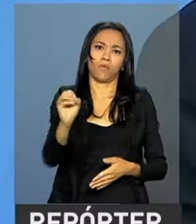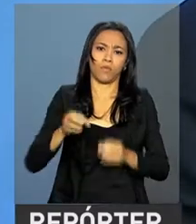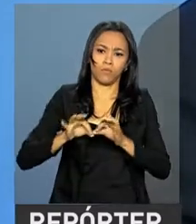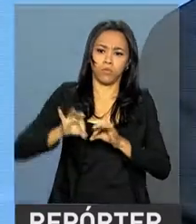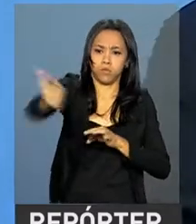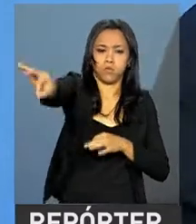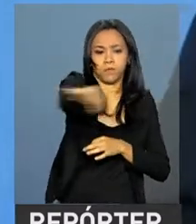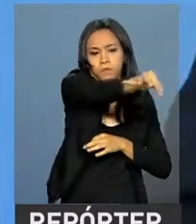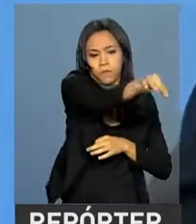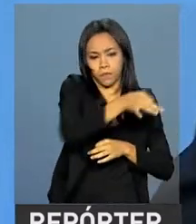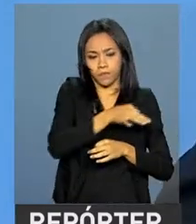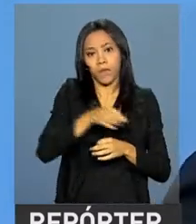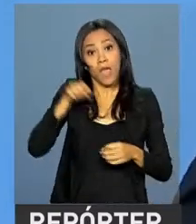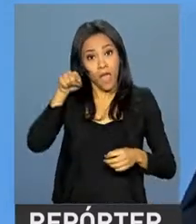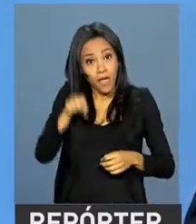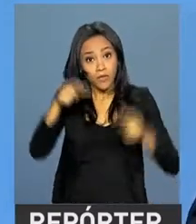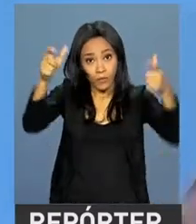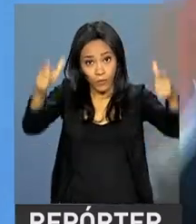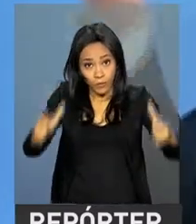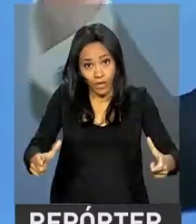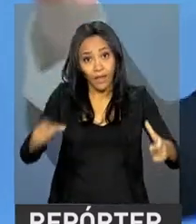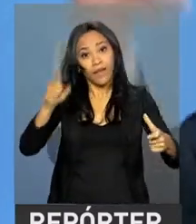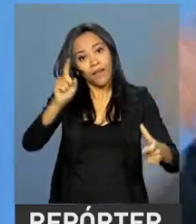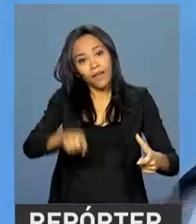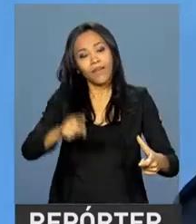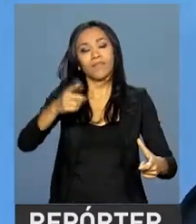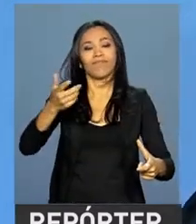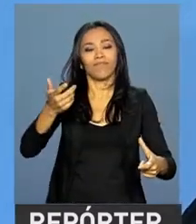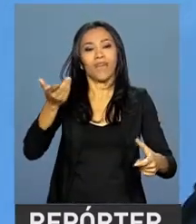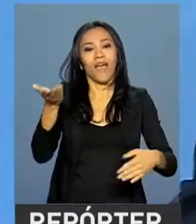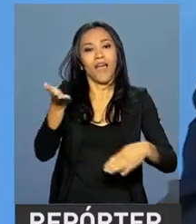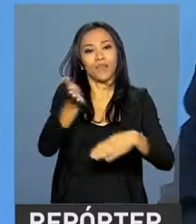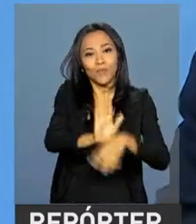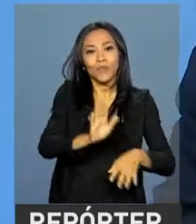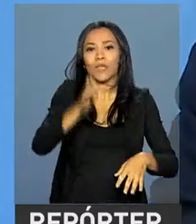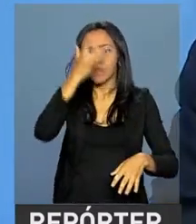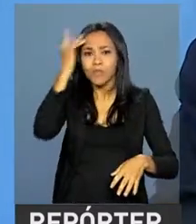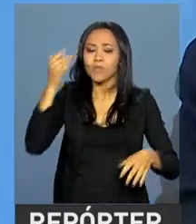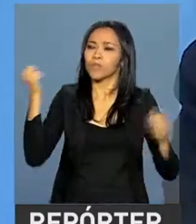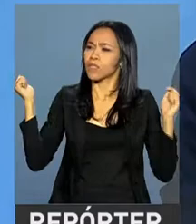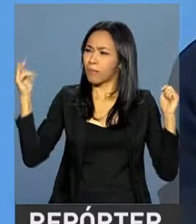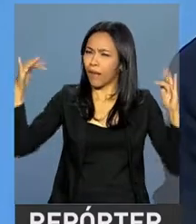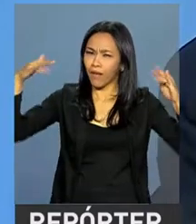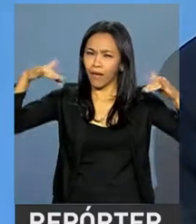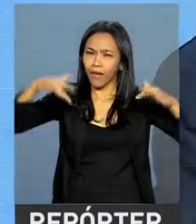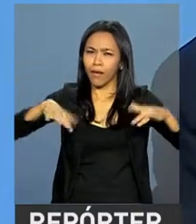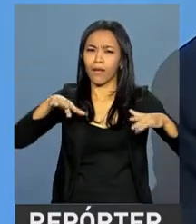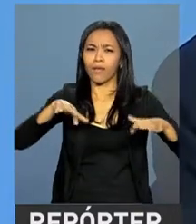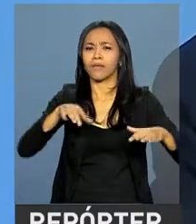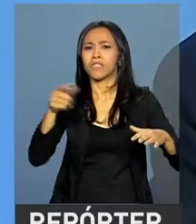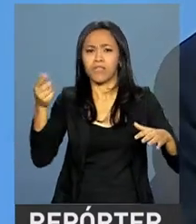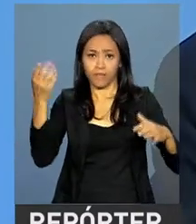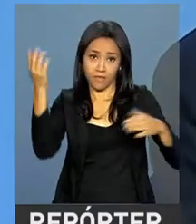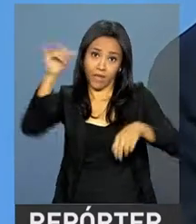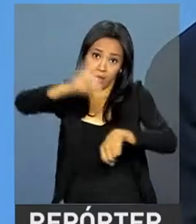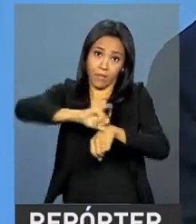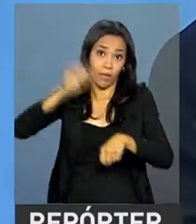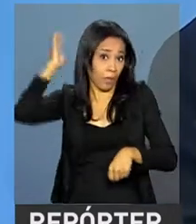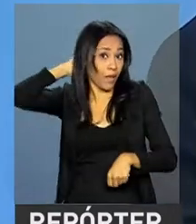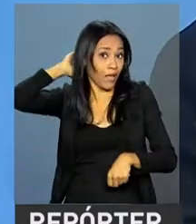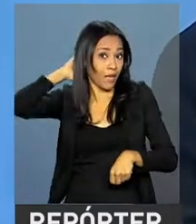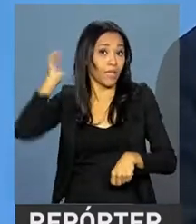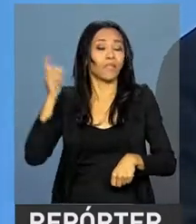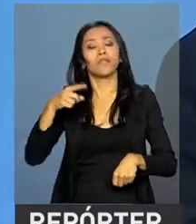não é? Ela fará uma religação dos romeiros, de todos aqueles que vierem para Belém, com a